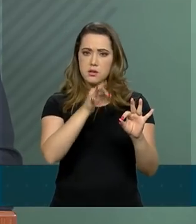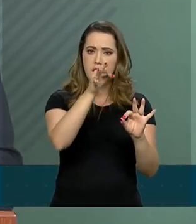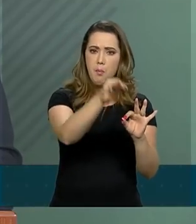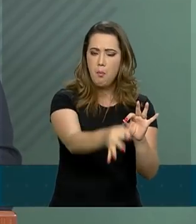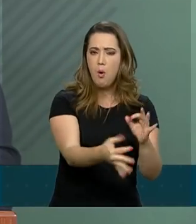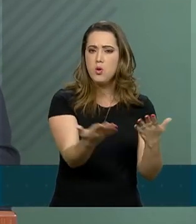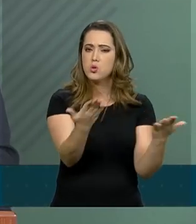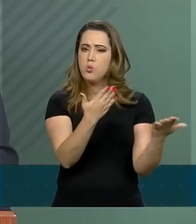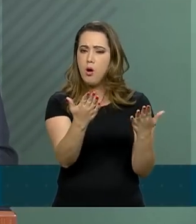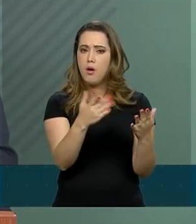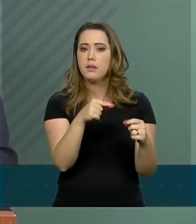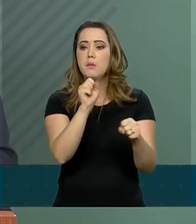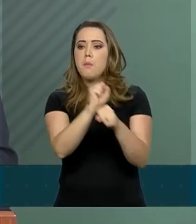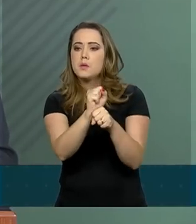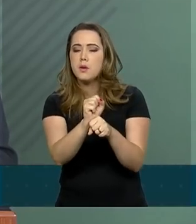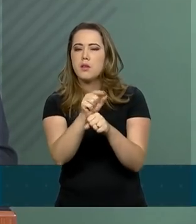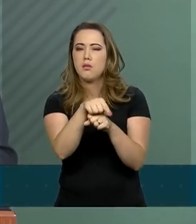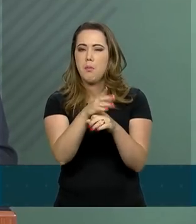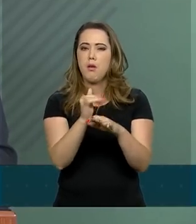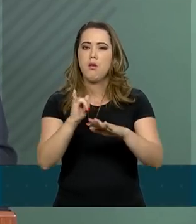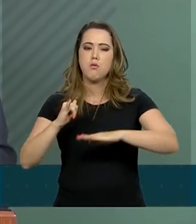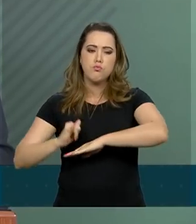tem uma parada no meio do caminho previsto.